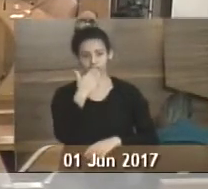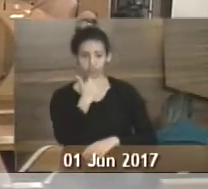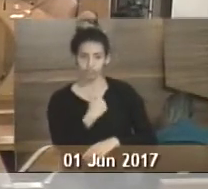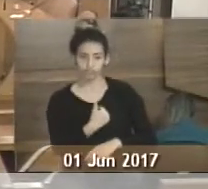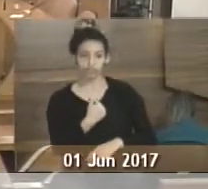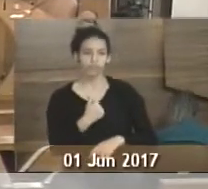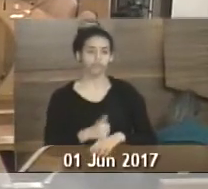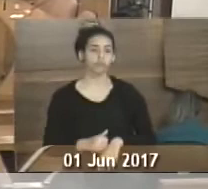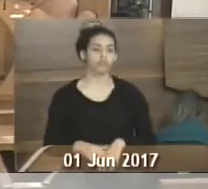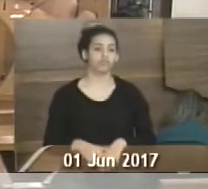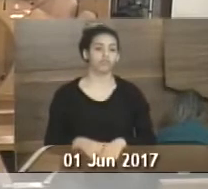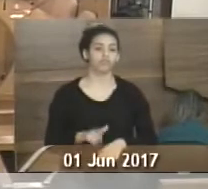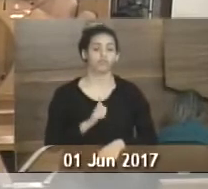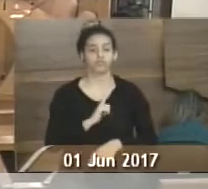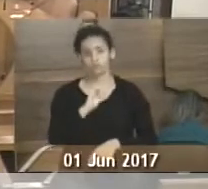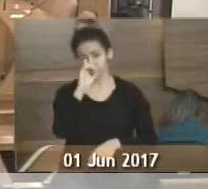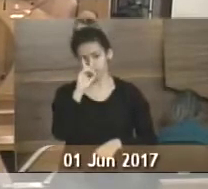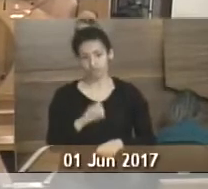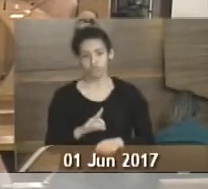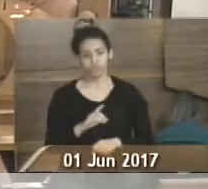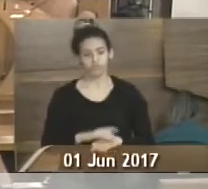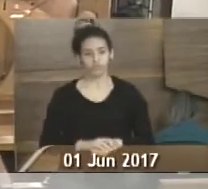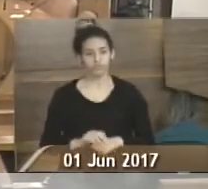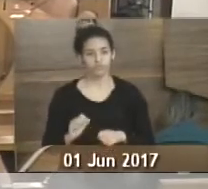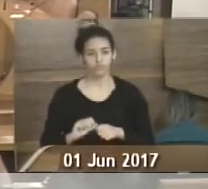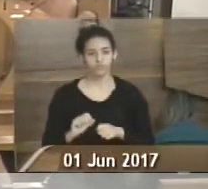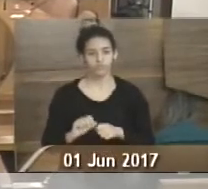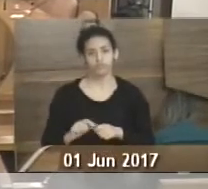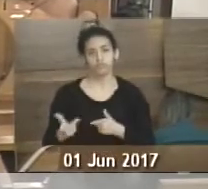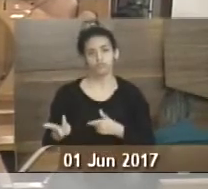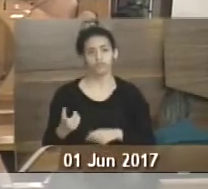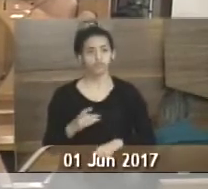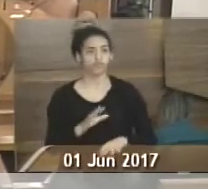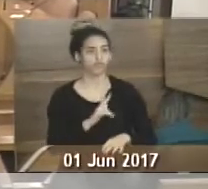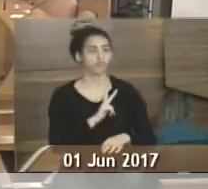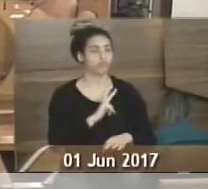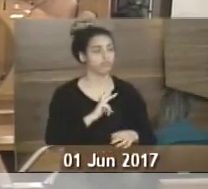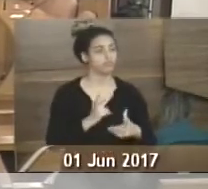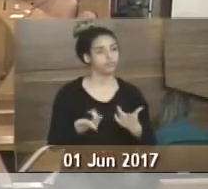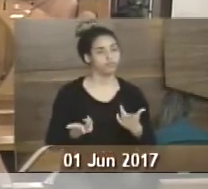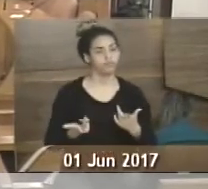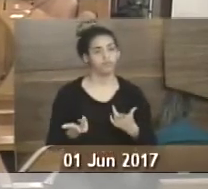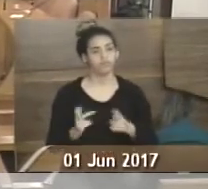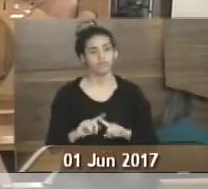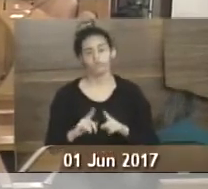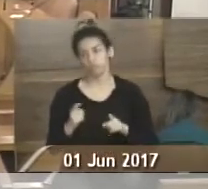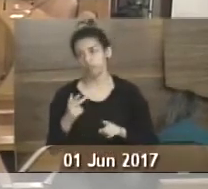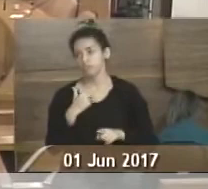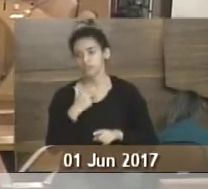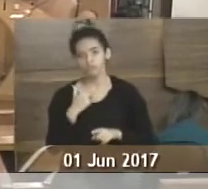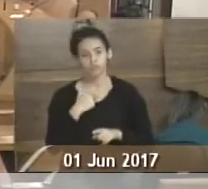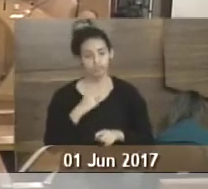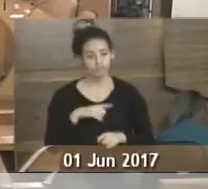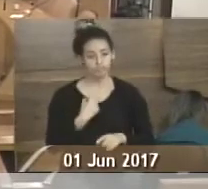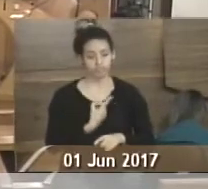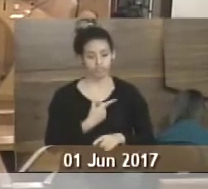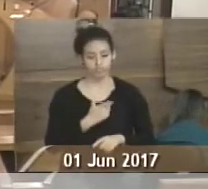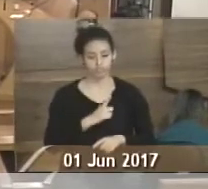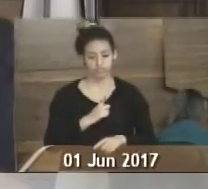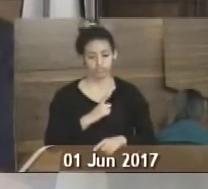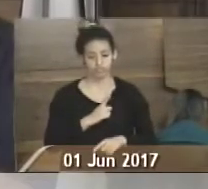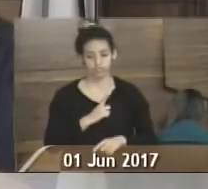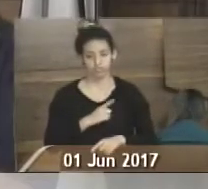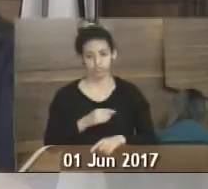alimentar, de fazer ali as suas questões pessoais, eu entendo isso, mas o que não pode é a gente assumir um